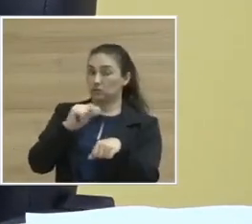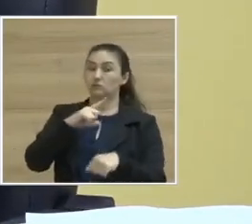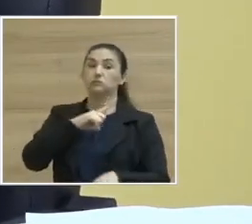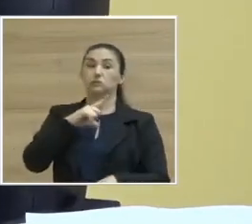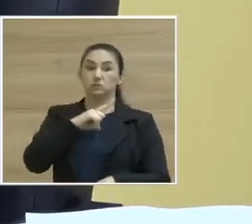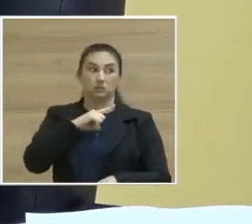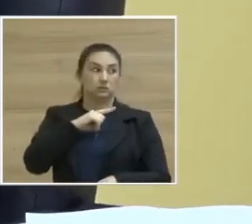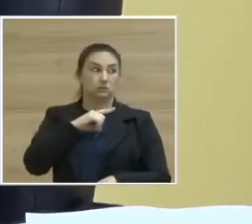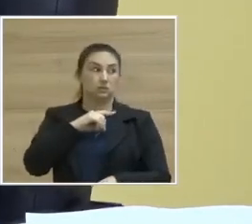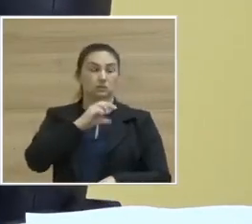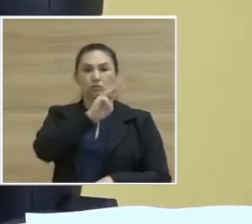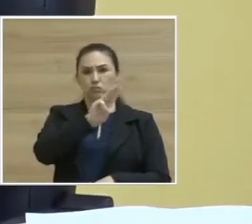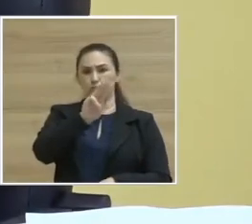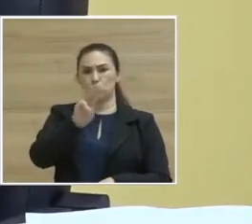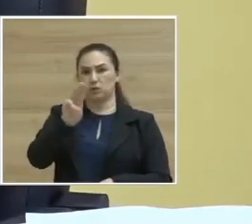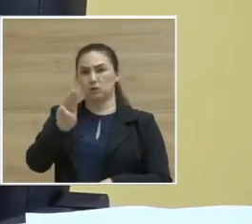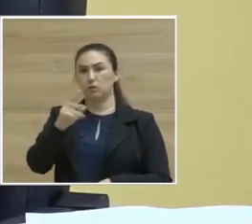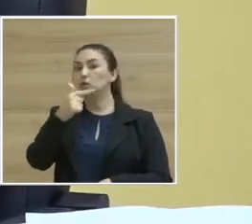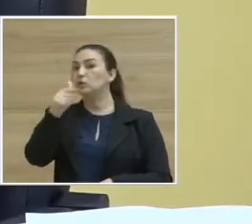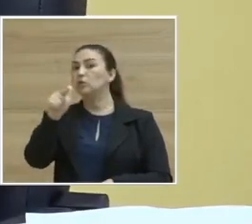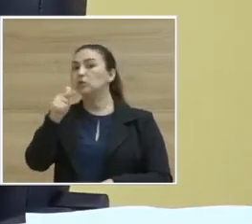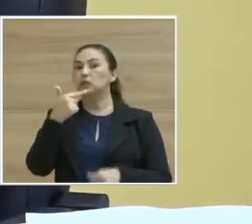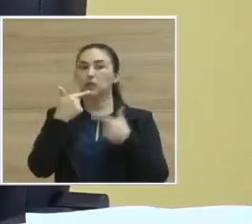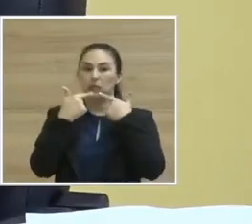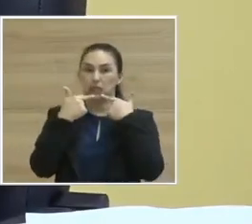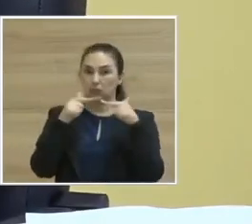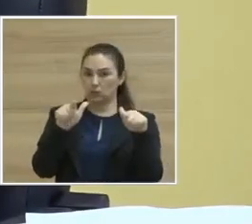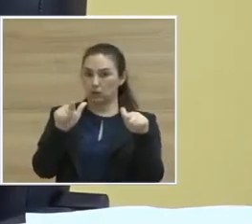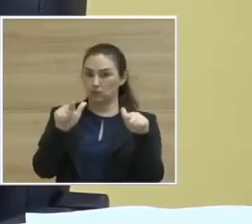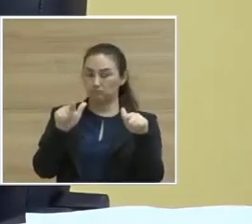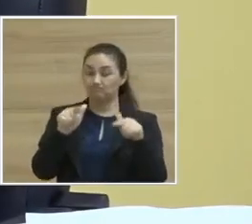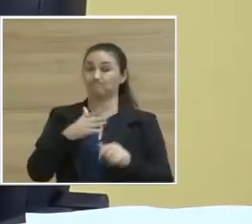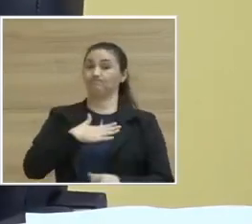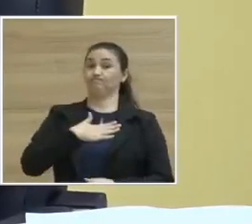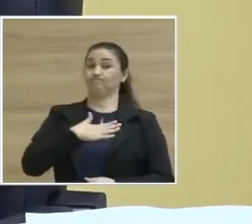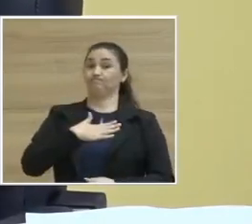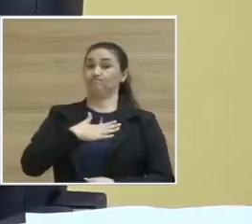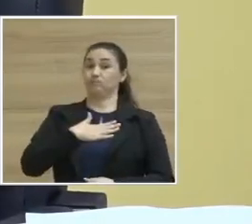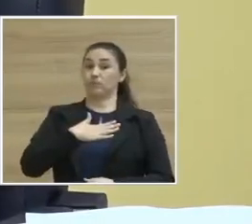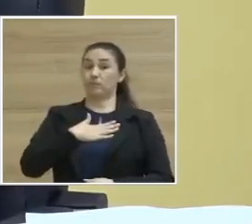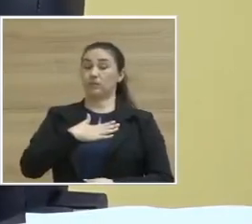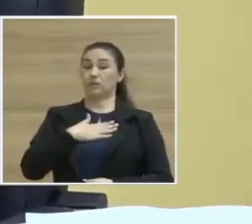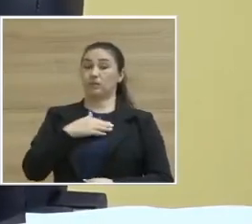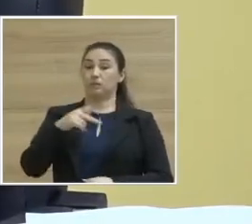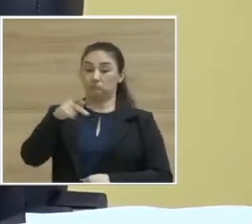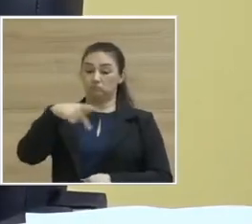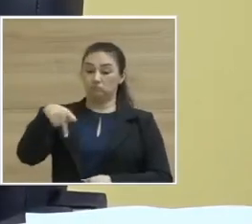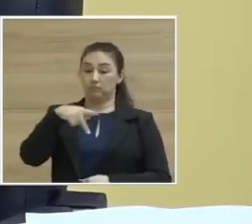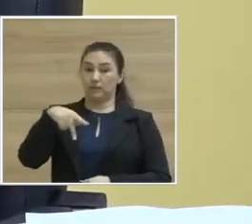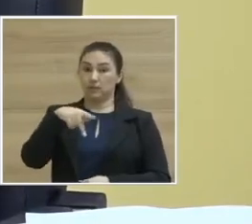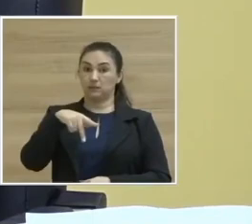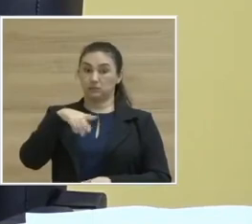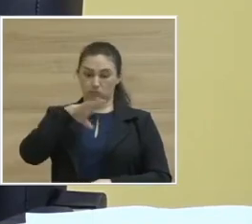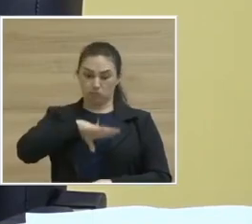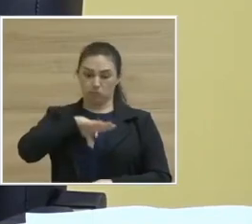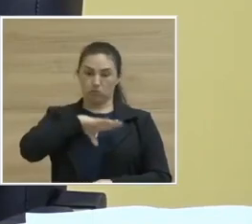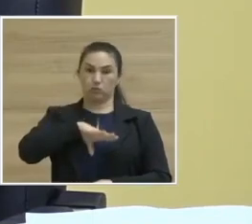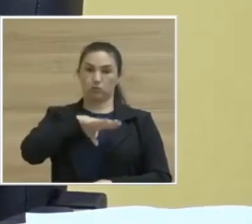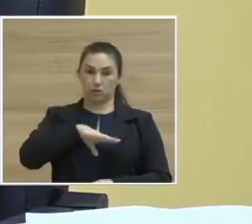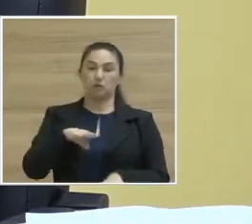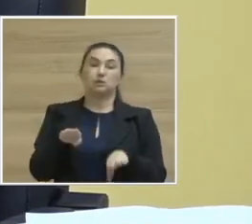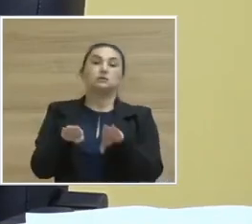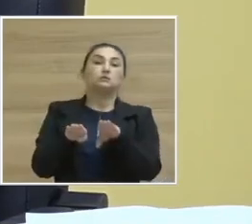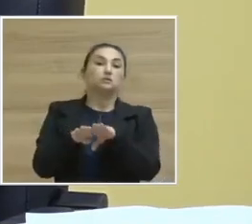têm os portais do município em outro idioma? E, paz, meus senhores, mesmo com países da língua portuguesa, com Portugal, eles